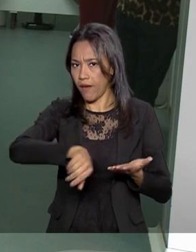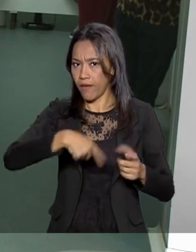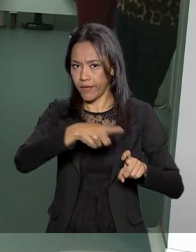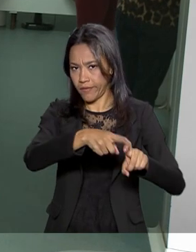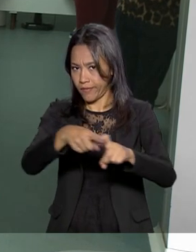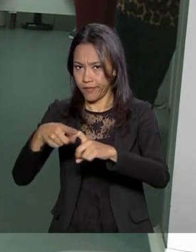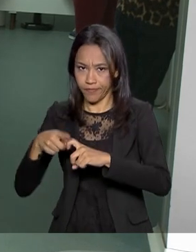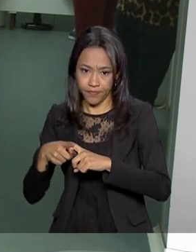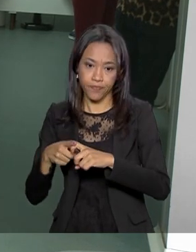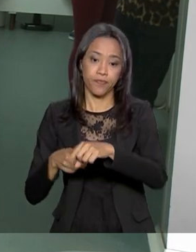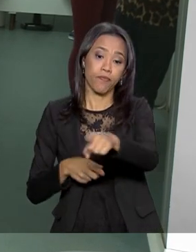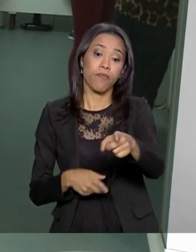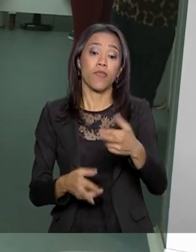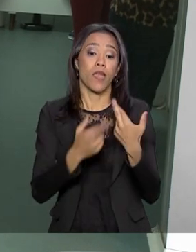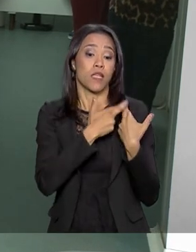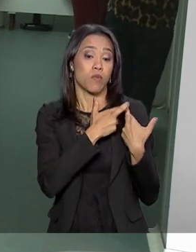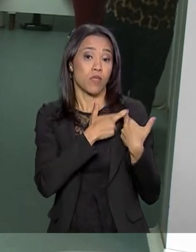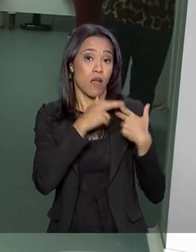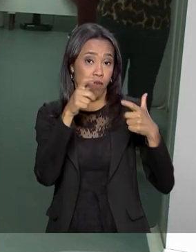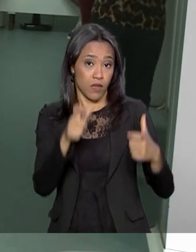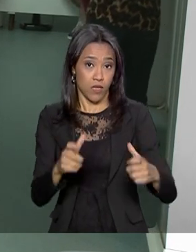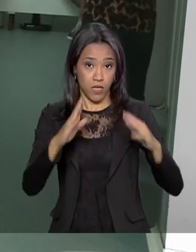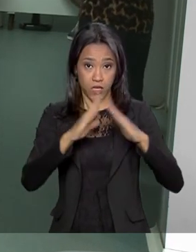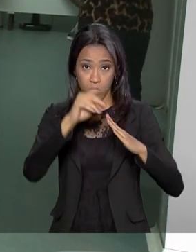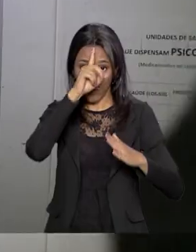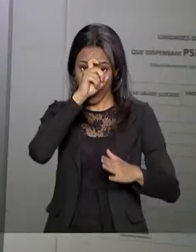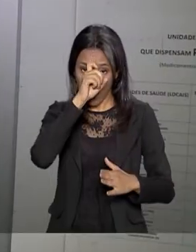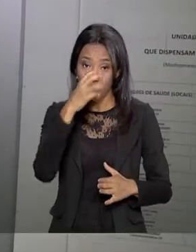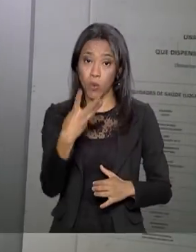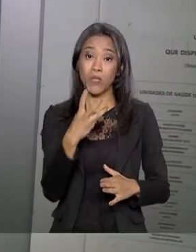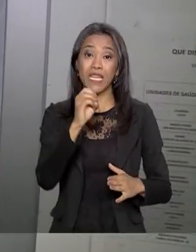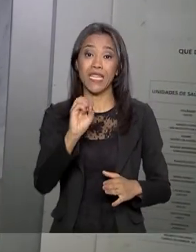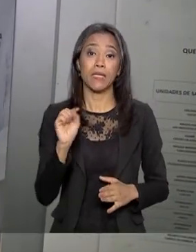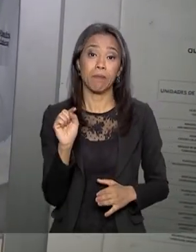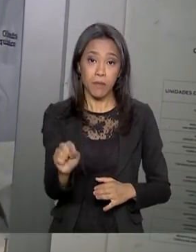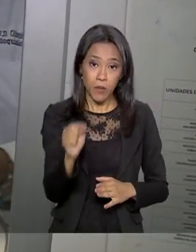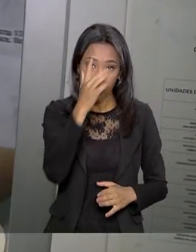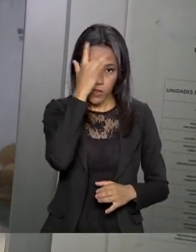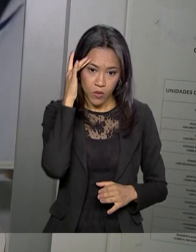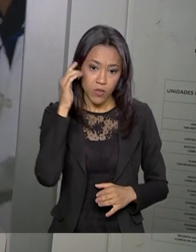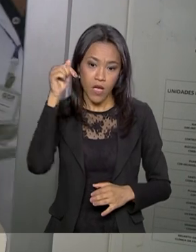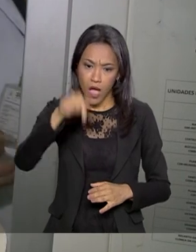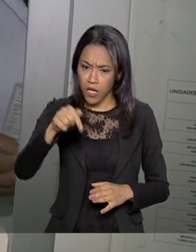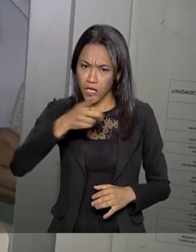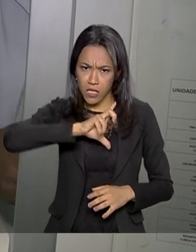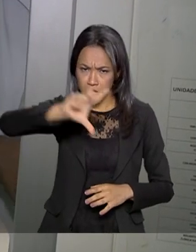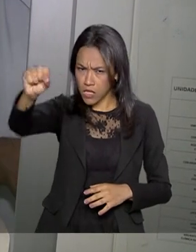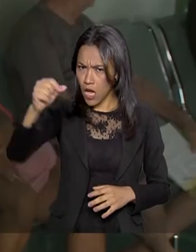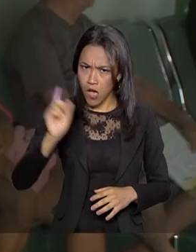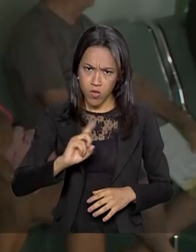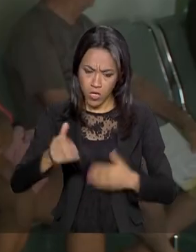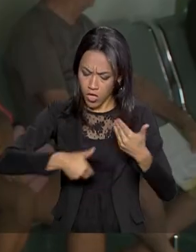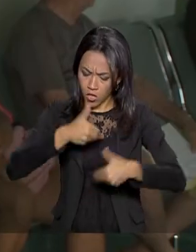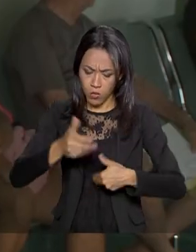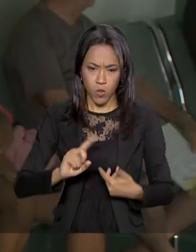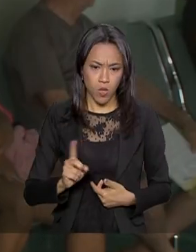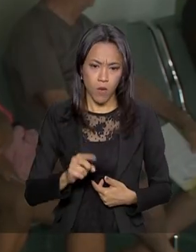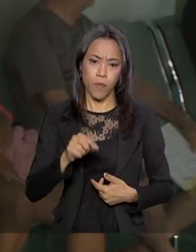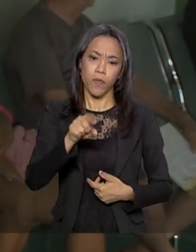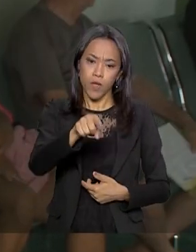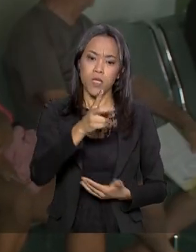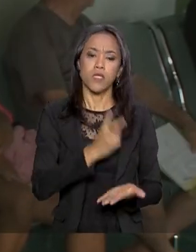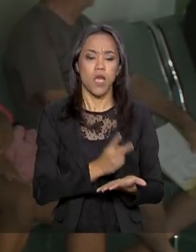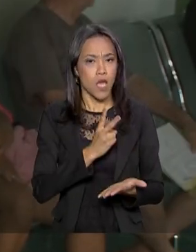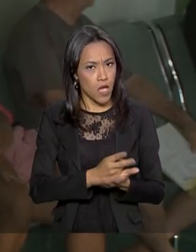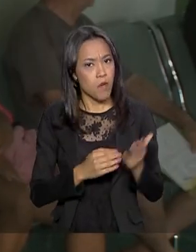é responsável por uma população de cerca de 30 mil habitantes, mas aqui ninguém sai sem atendimento. Eu, pelo menos todas as